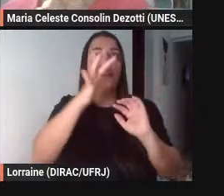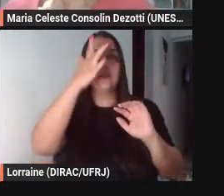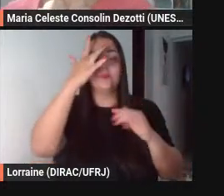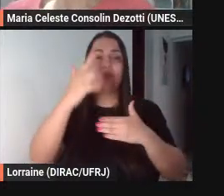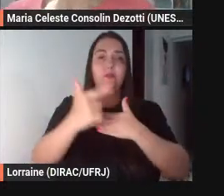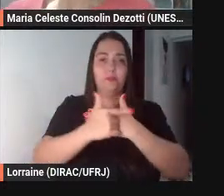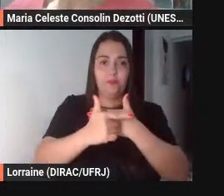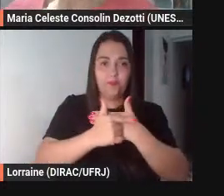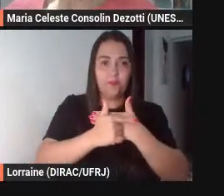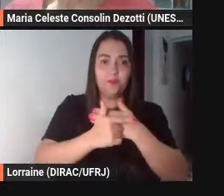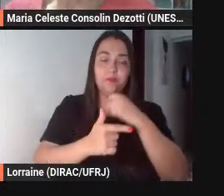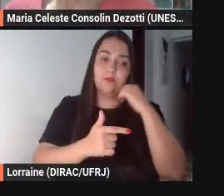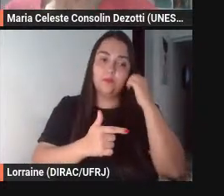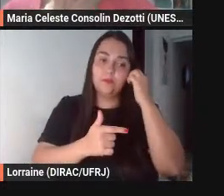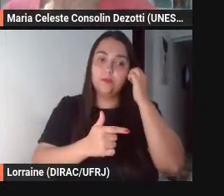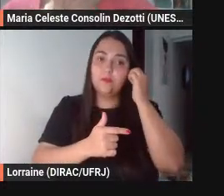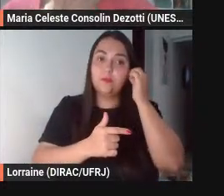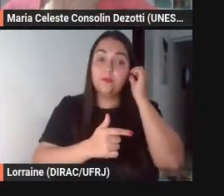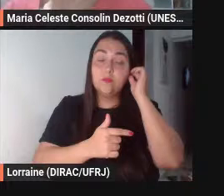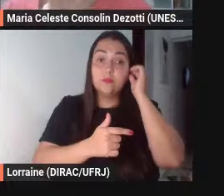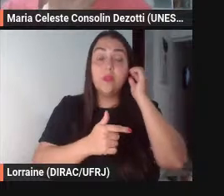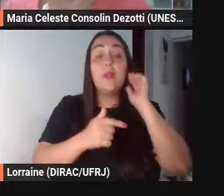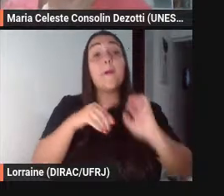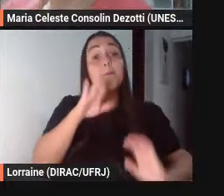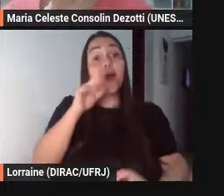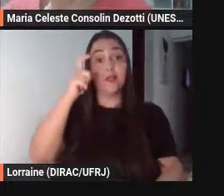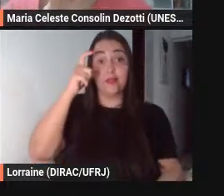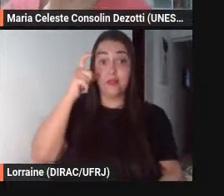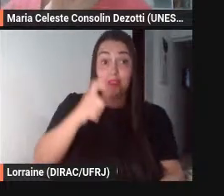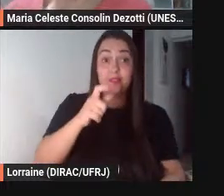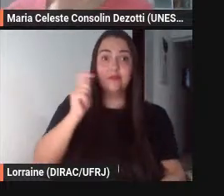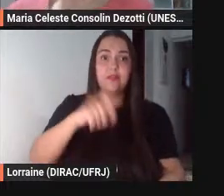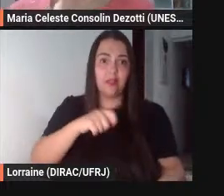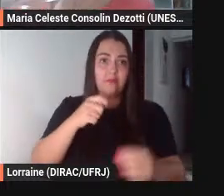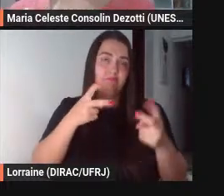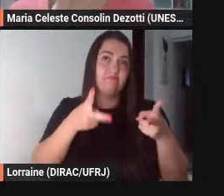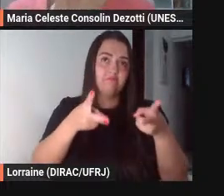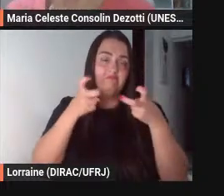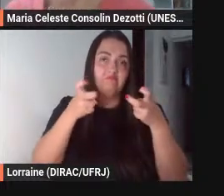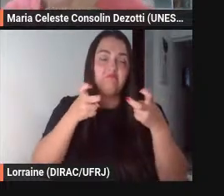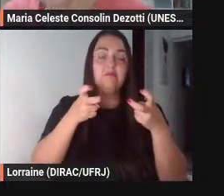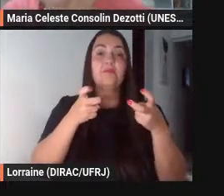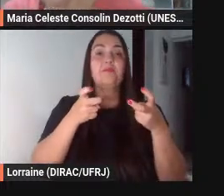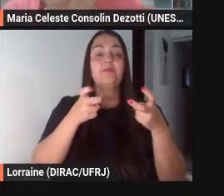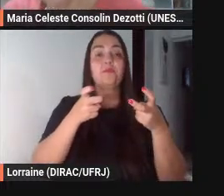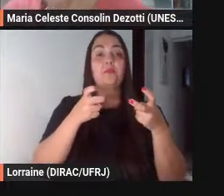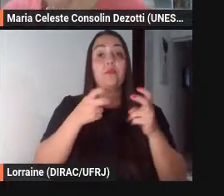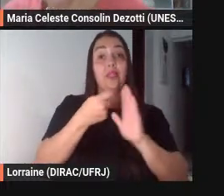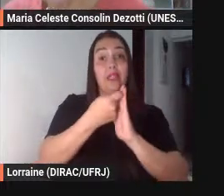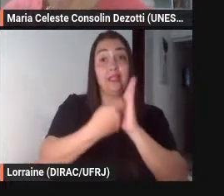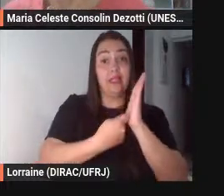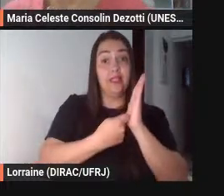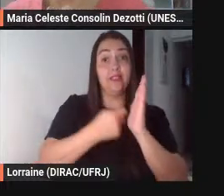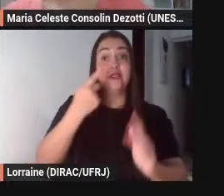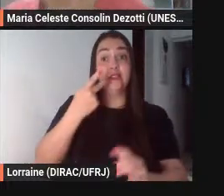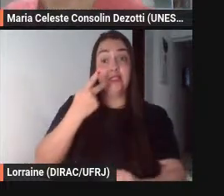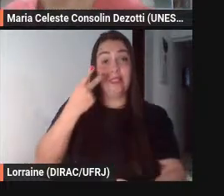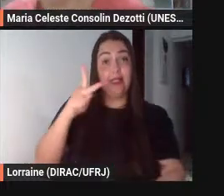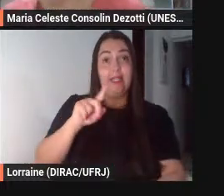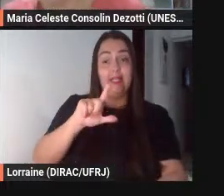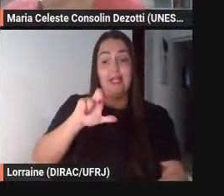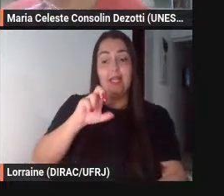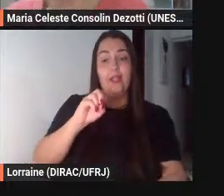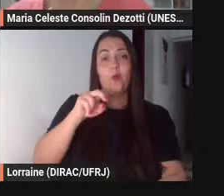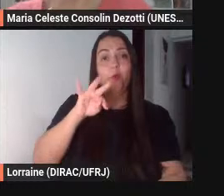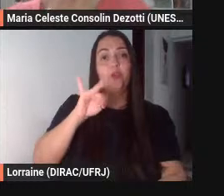e o interessante que a gente observa tanto no texto do Leutíquides como